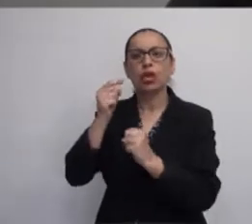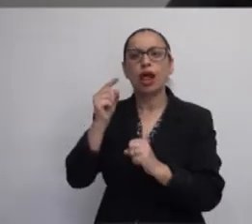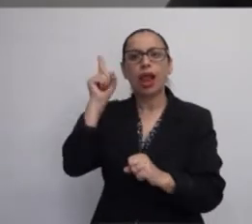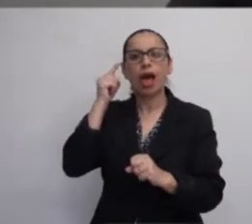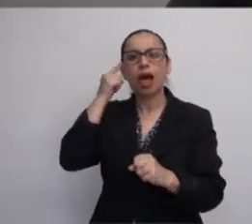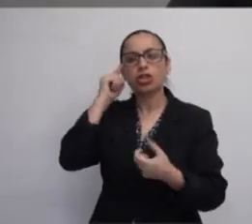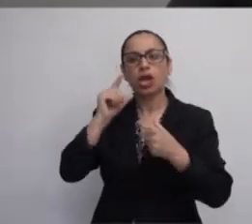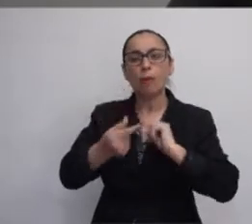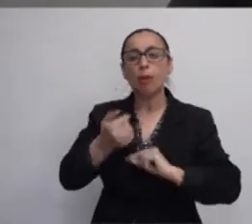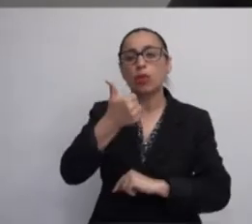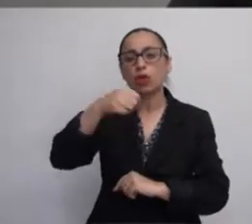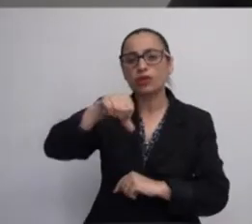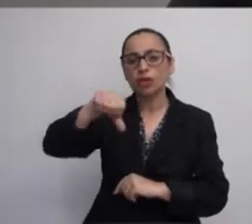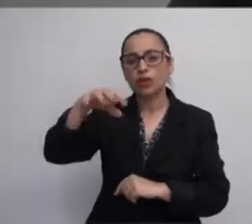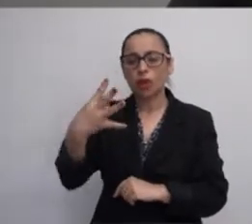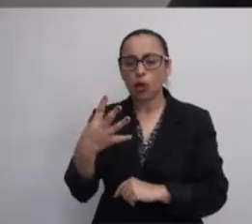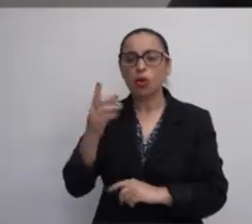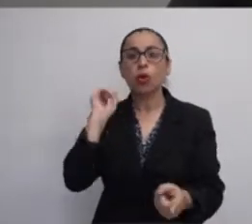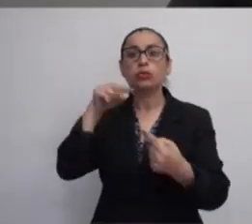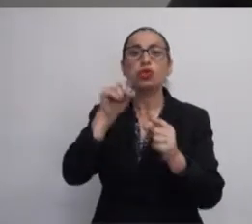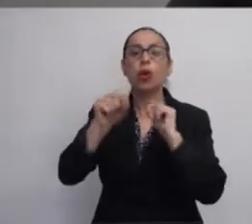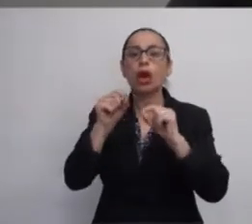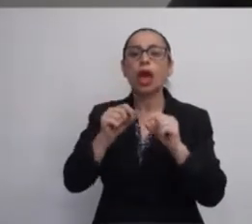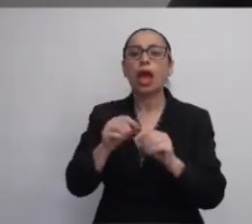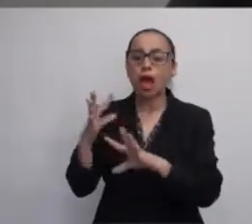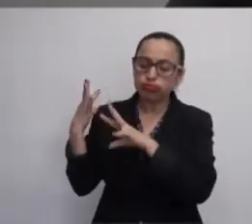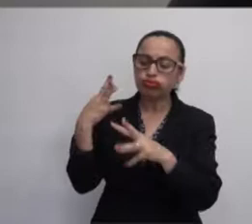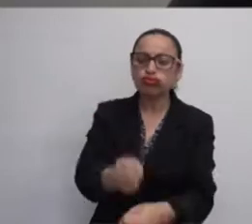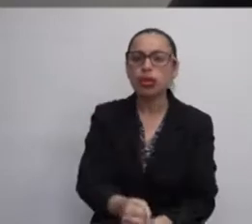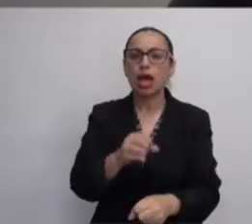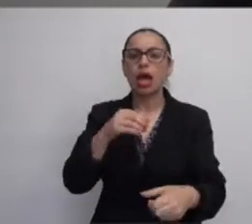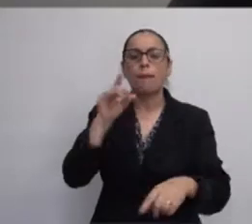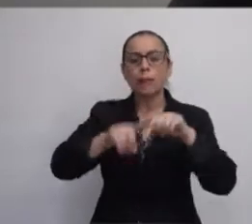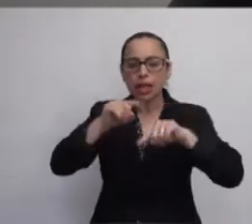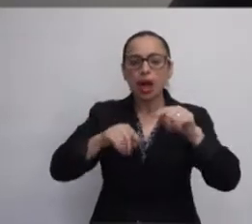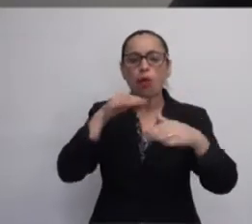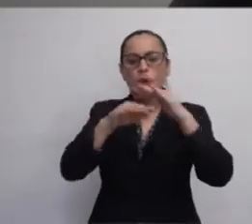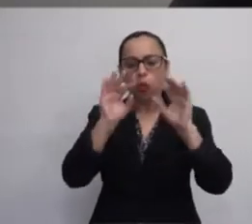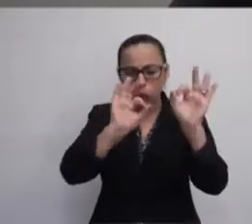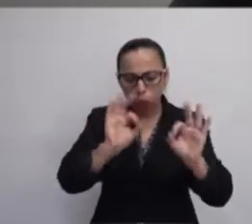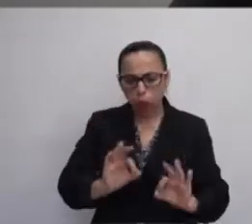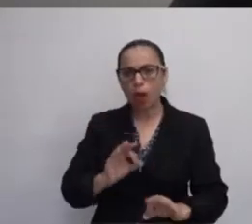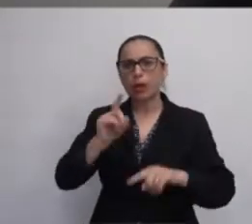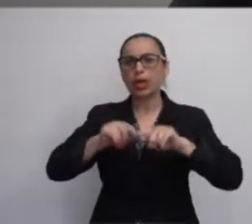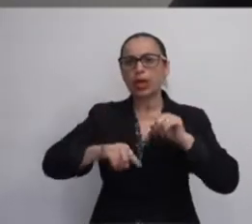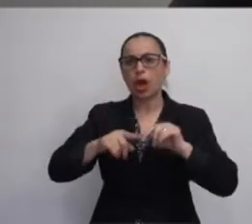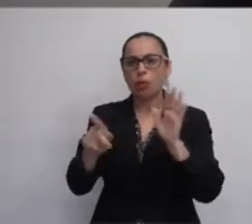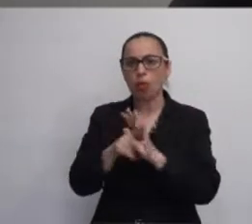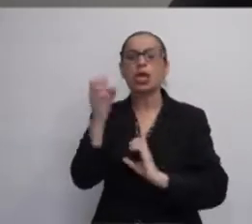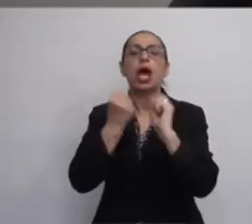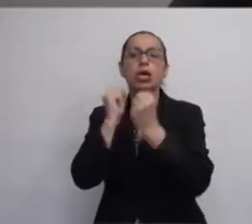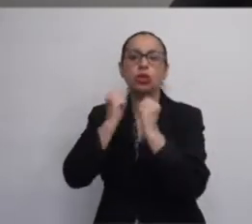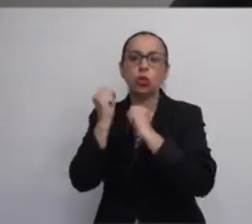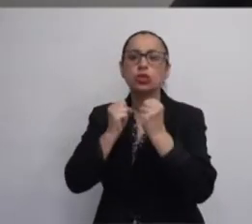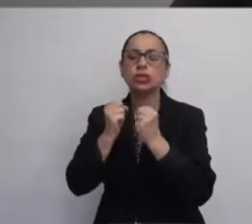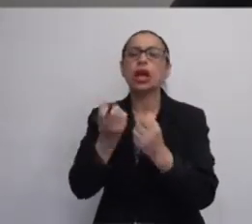em 1994, com o objetivo de catalogar o seu material, o material da indústria